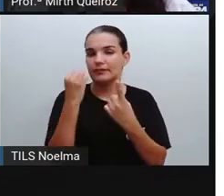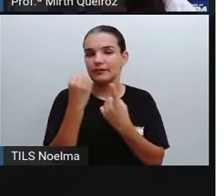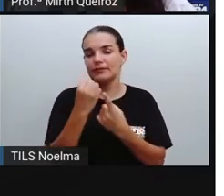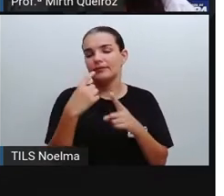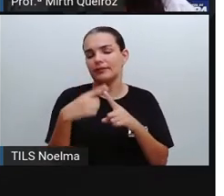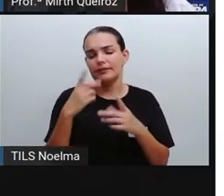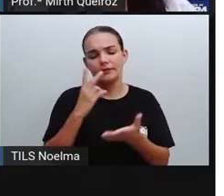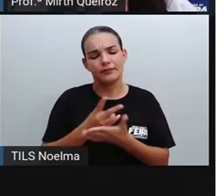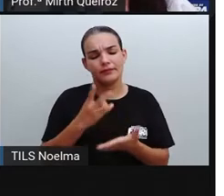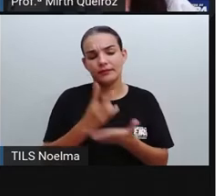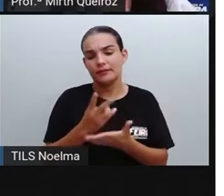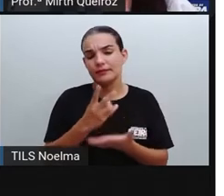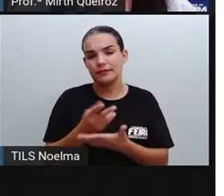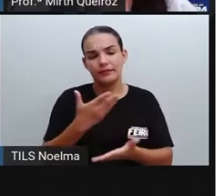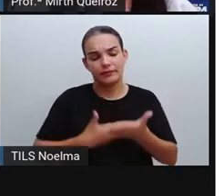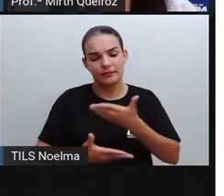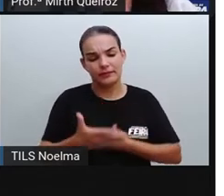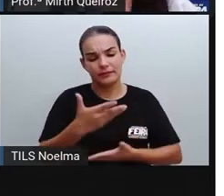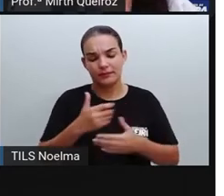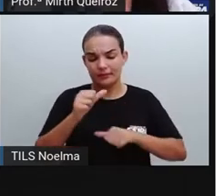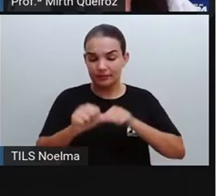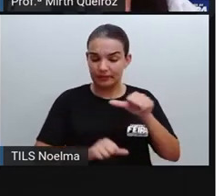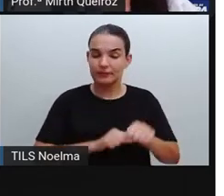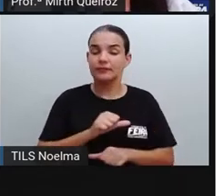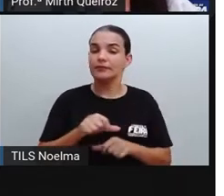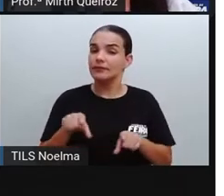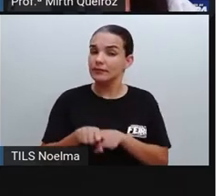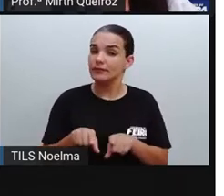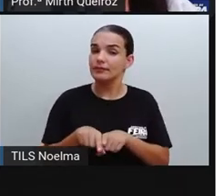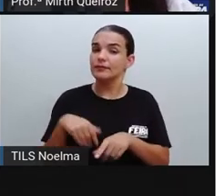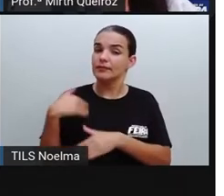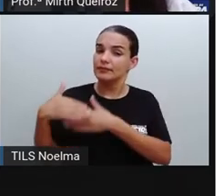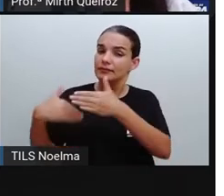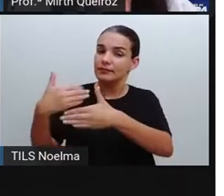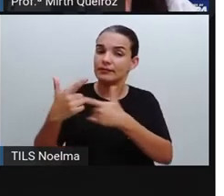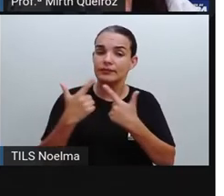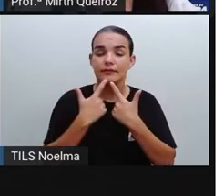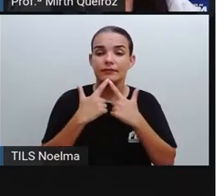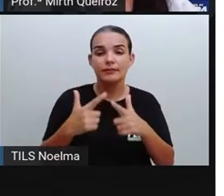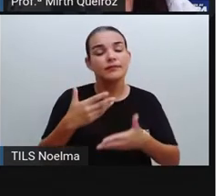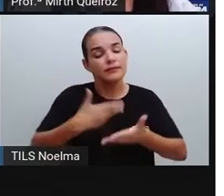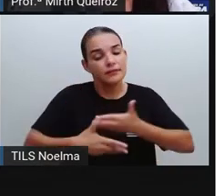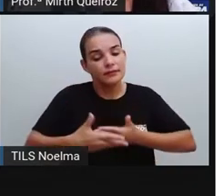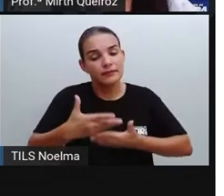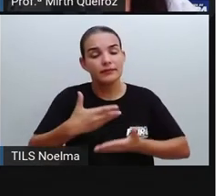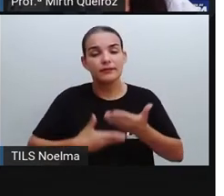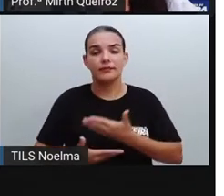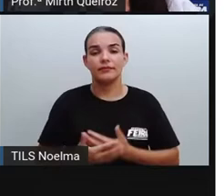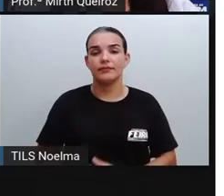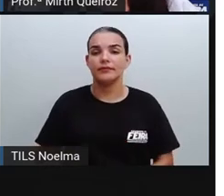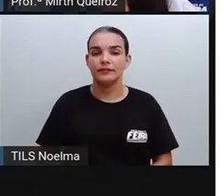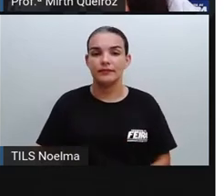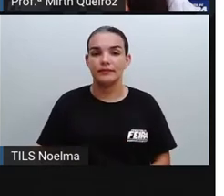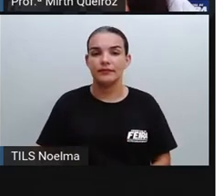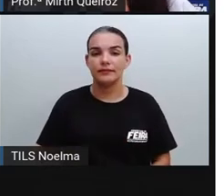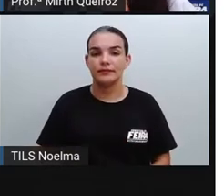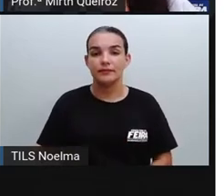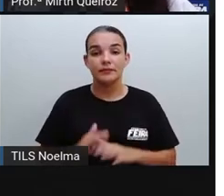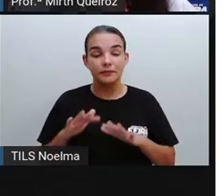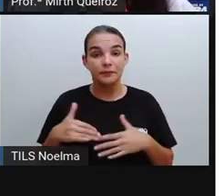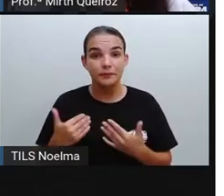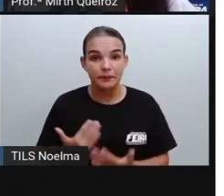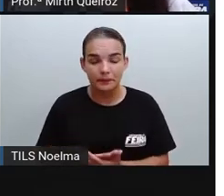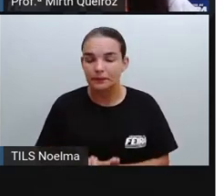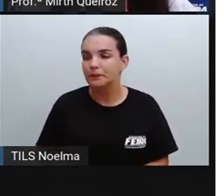transformando e assim vão surgindo também os gêneros textuais para poder atender as necessidades do momento. É a partir desse